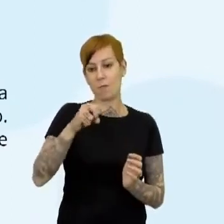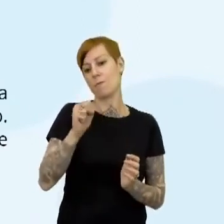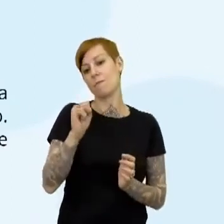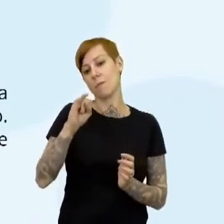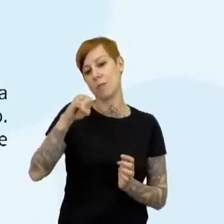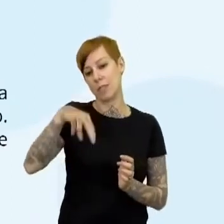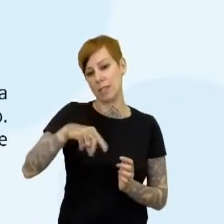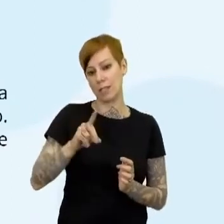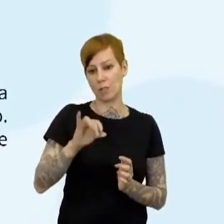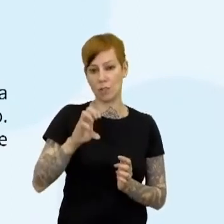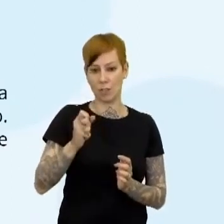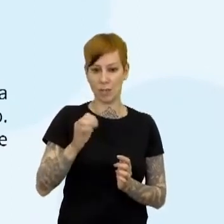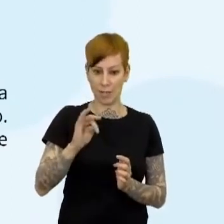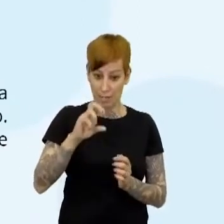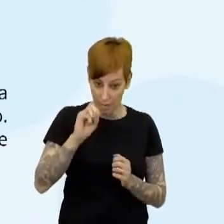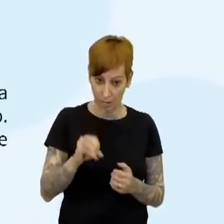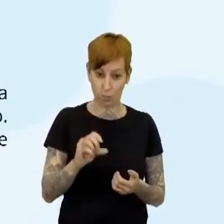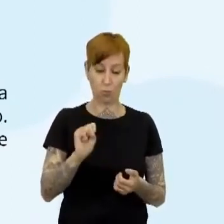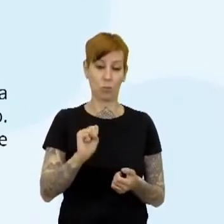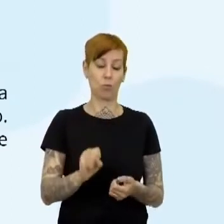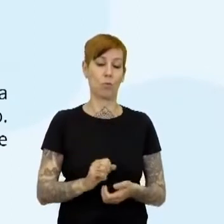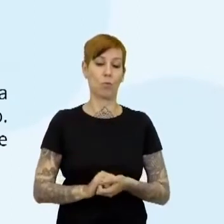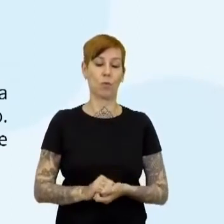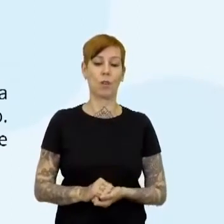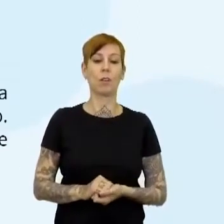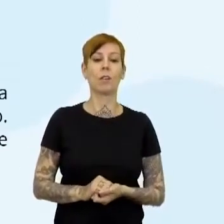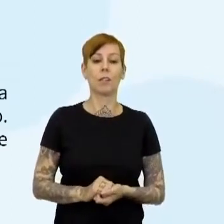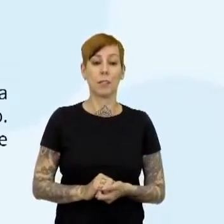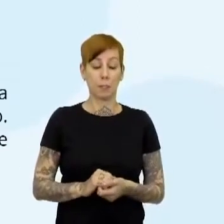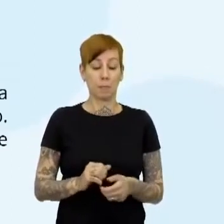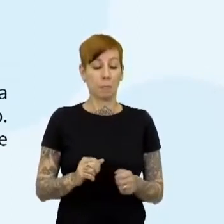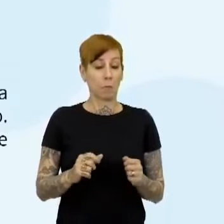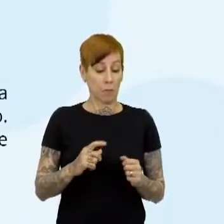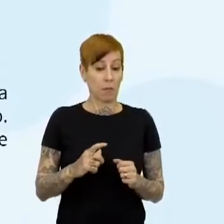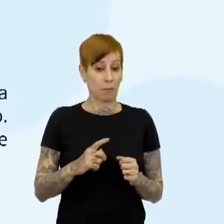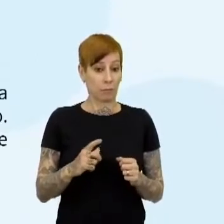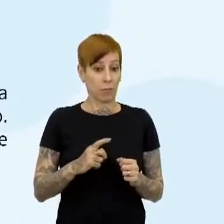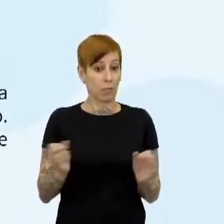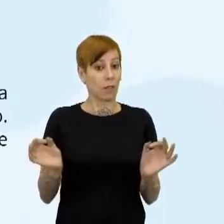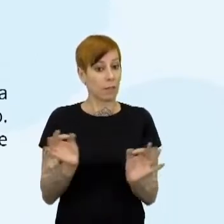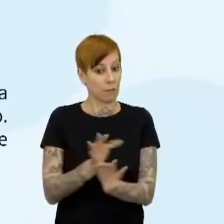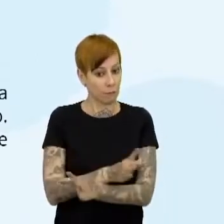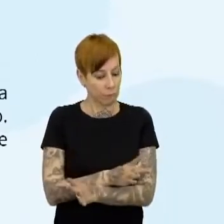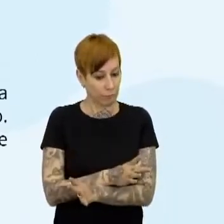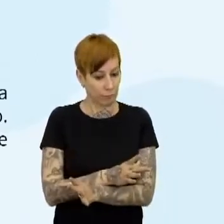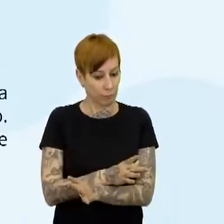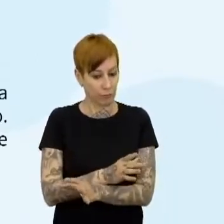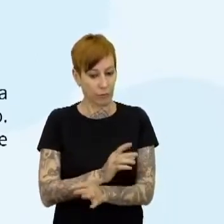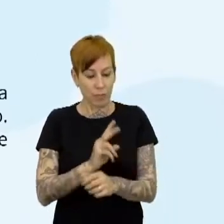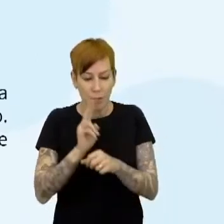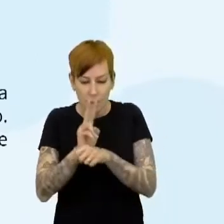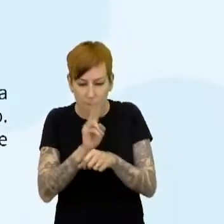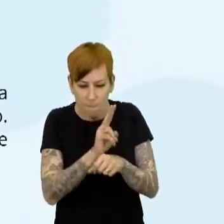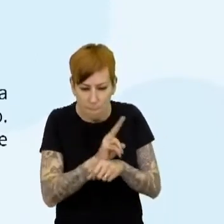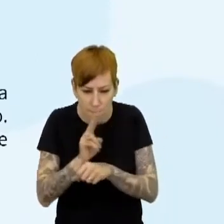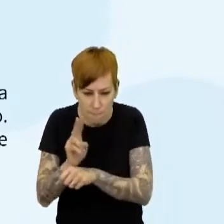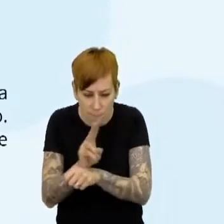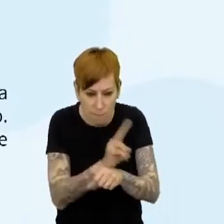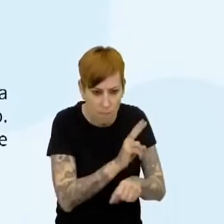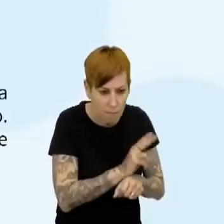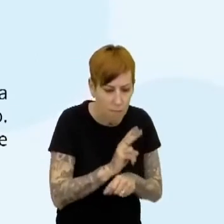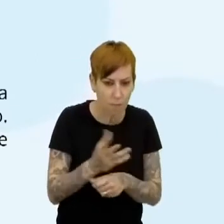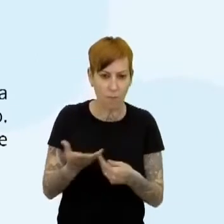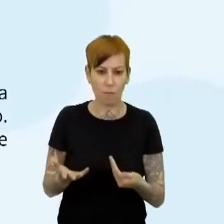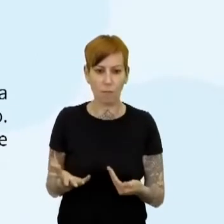com o Estado, os sindicatos que se alinhavam com o Estado. A gente tem esse fim desse controle. Qual que a reação do